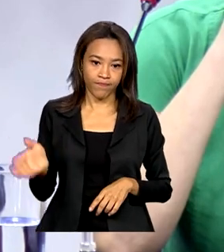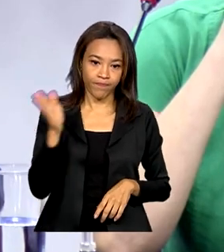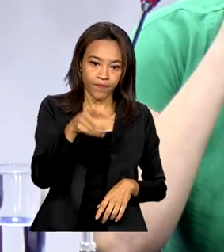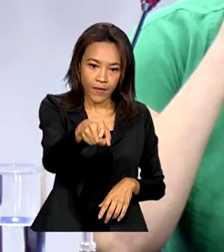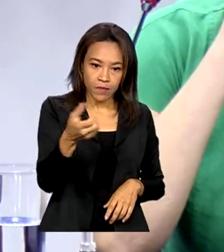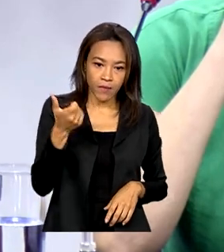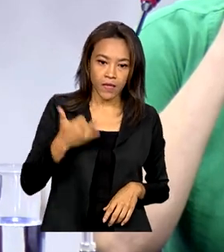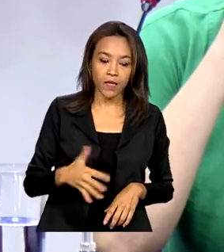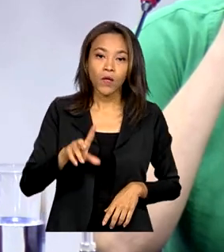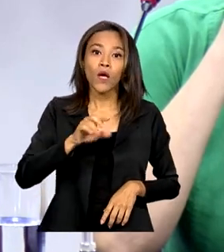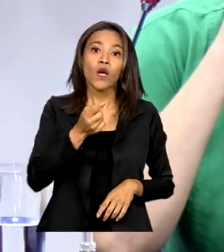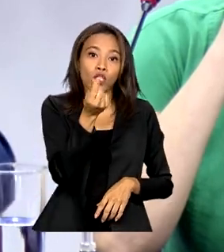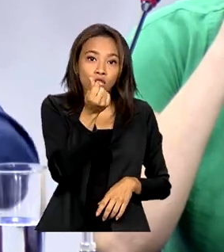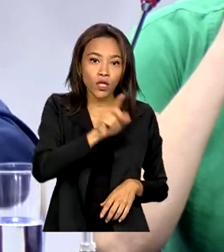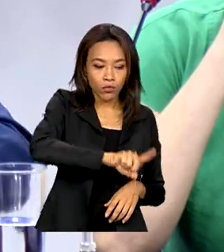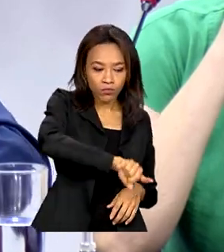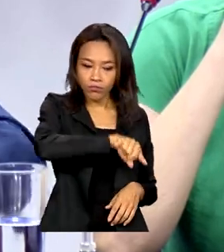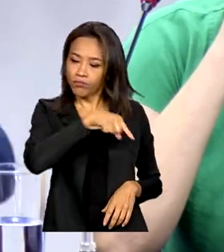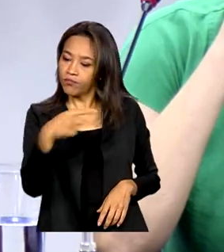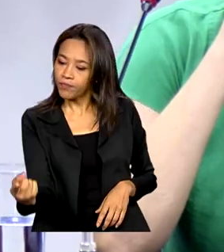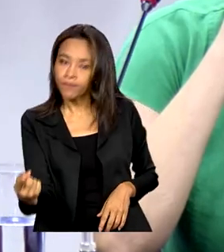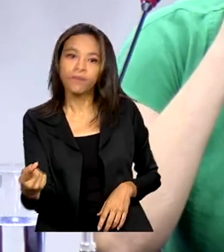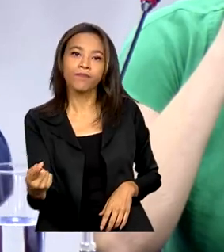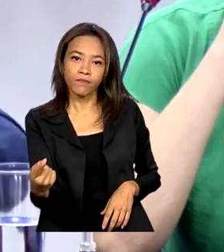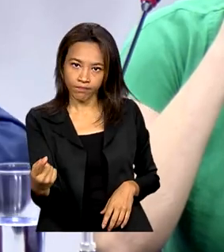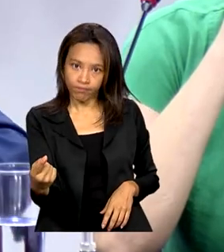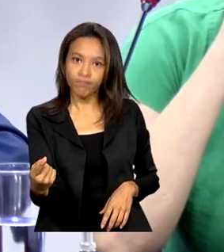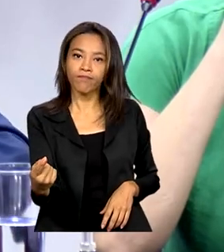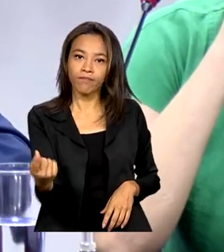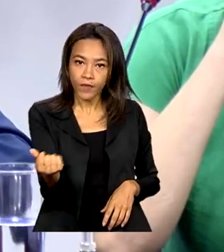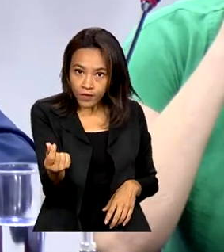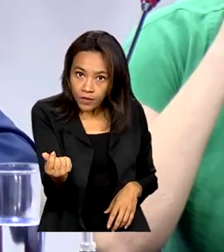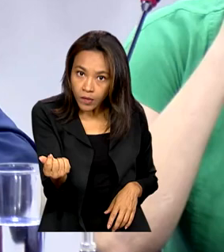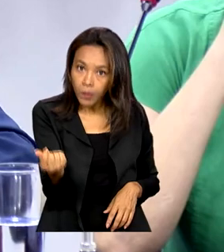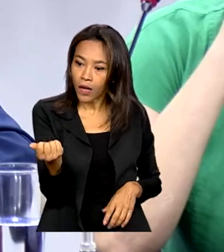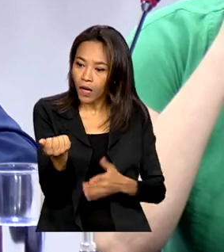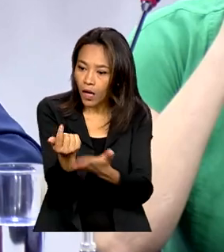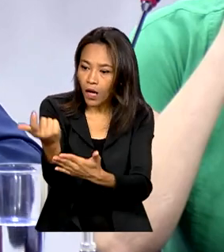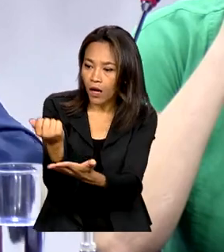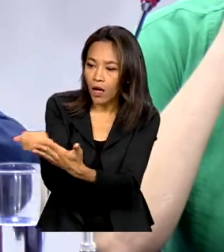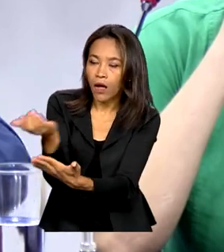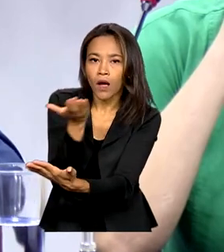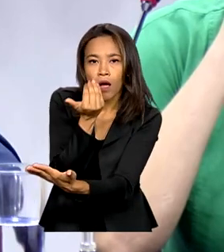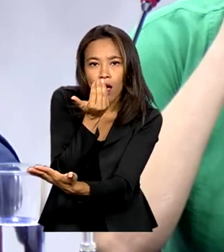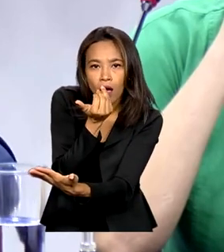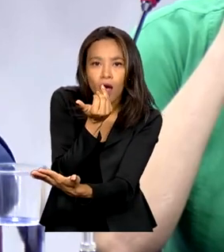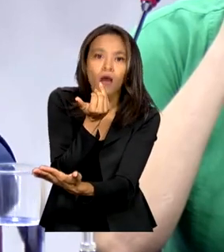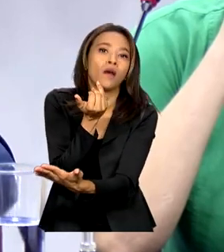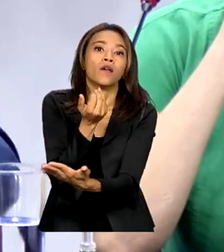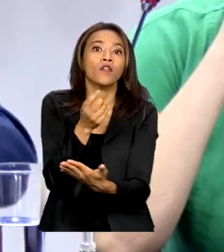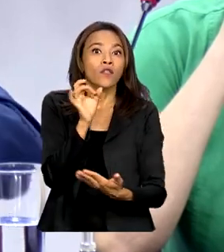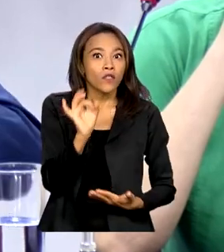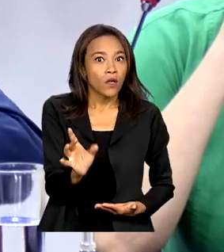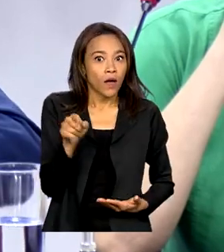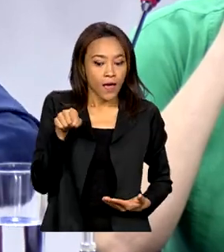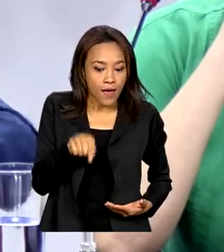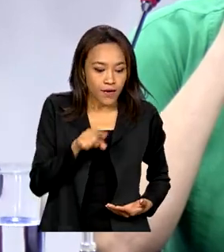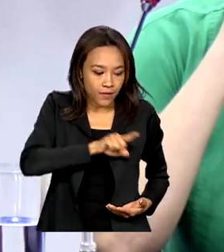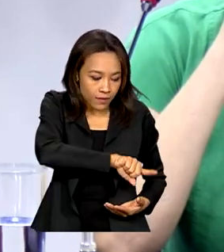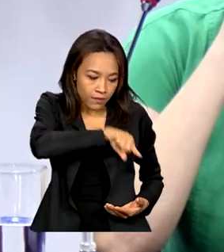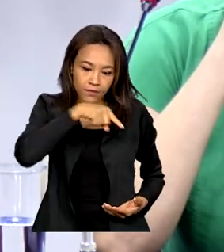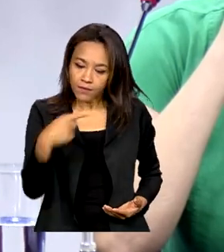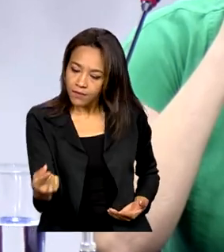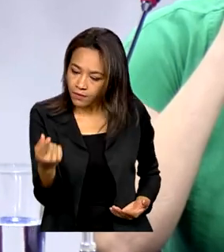faz a transferência de renda, além de ter um dinheiro para a alimentação, só a transferência de renda já